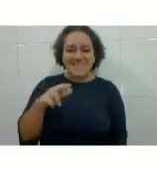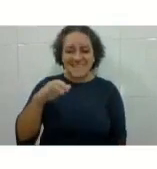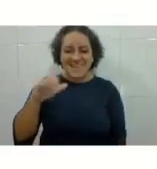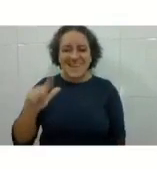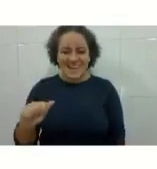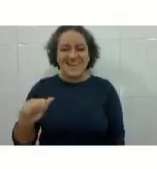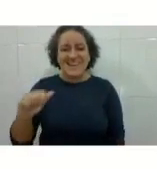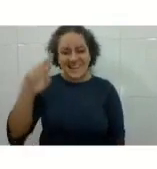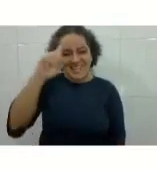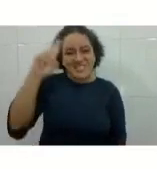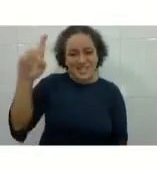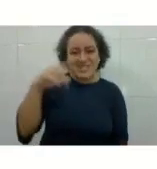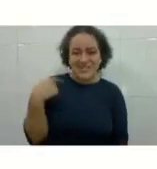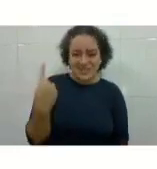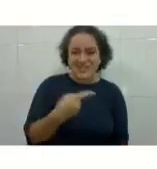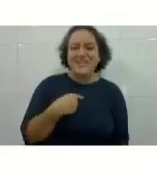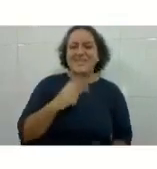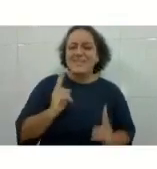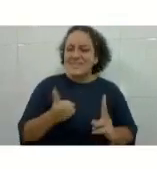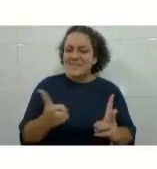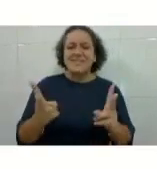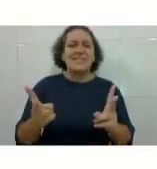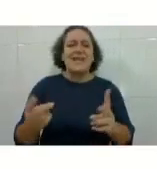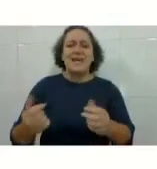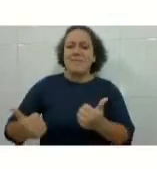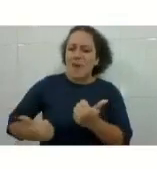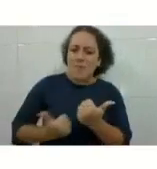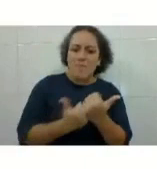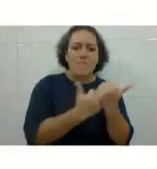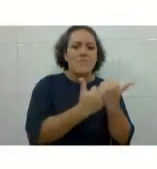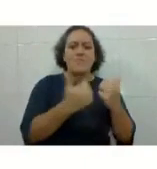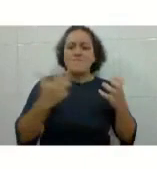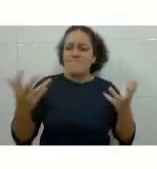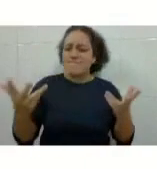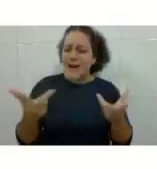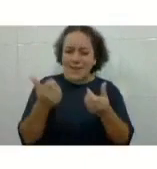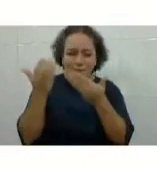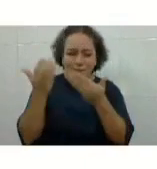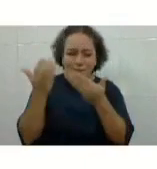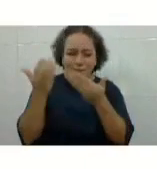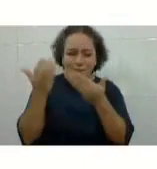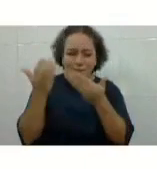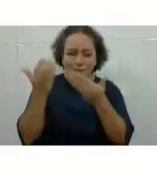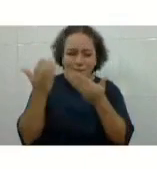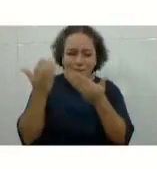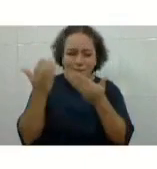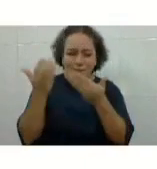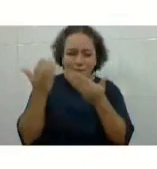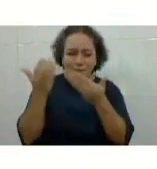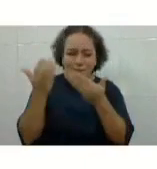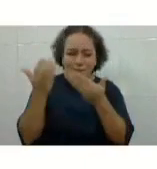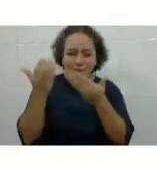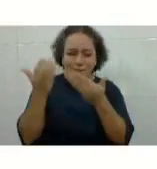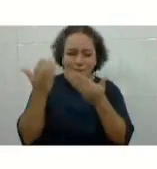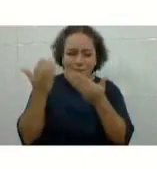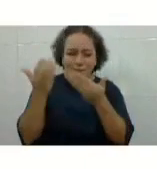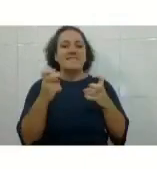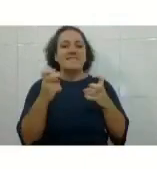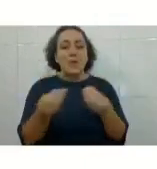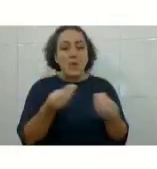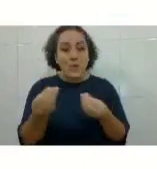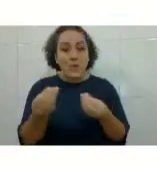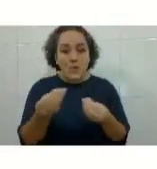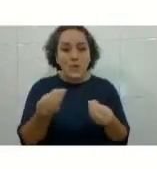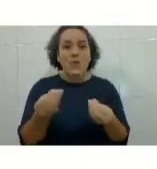lado, do nosso lado maravilhosa também. Vocês vão perceber como que os seus veteranos